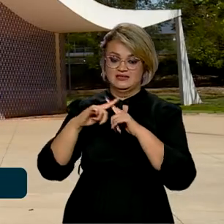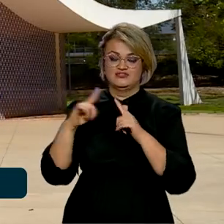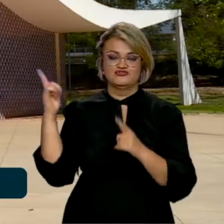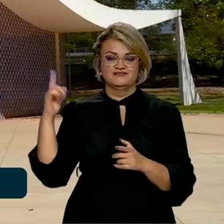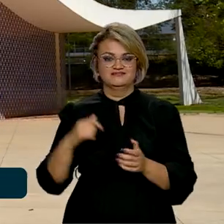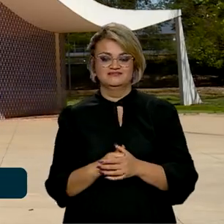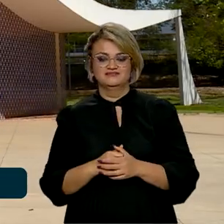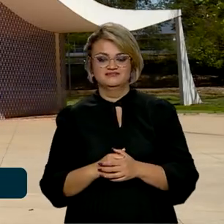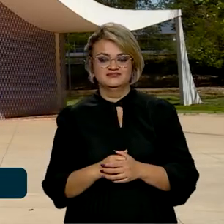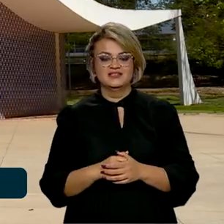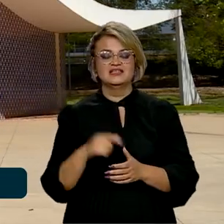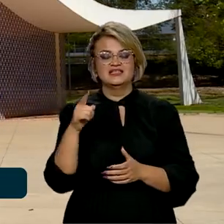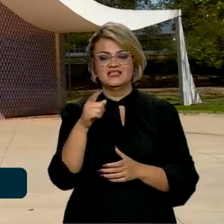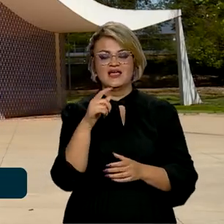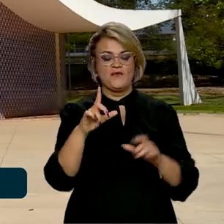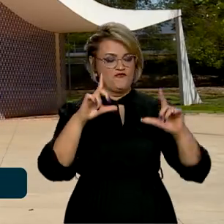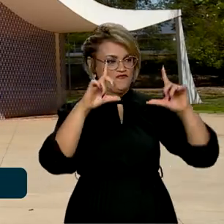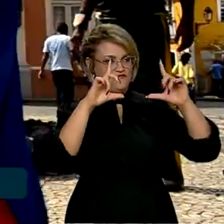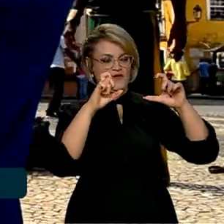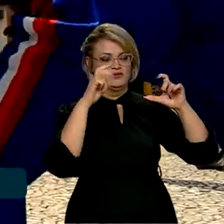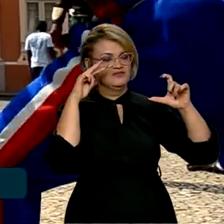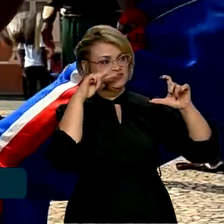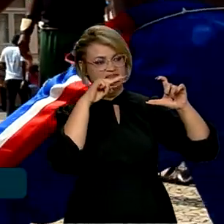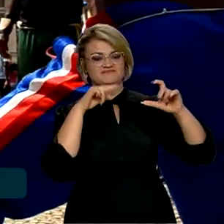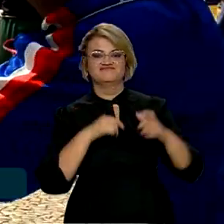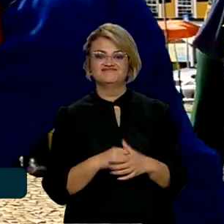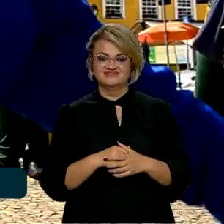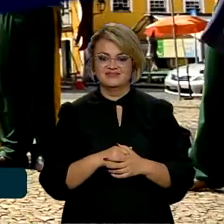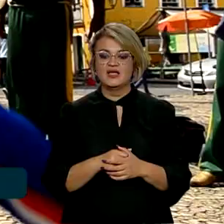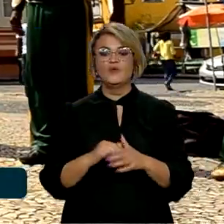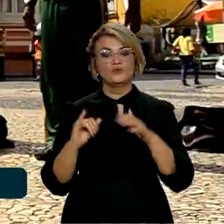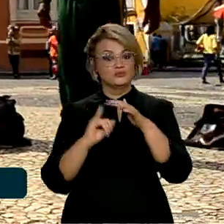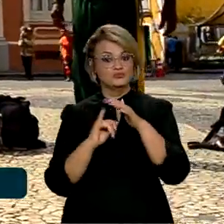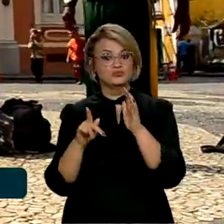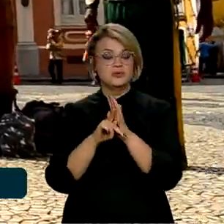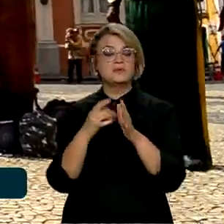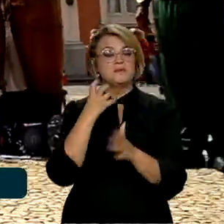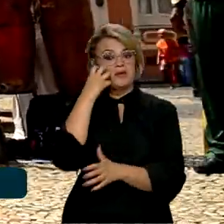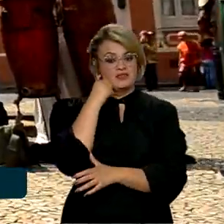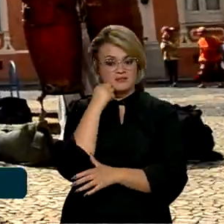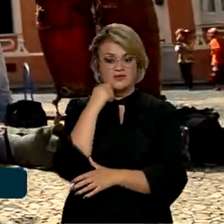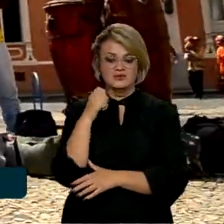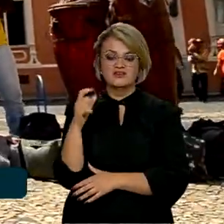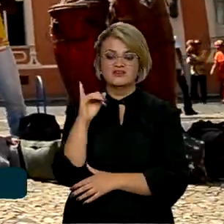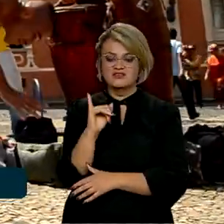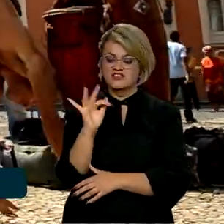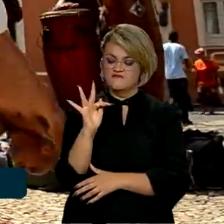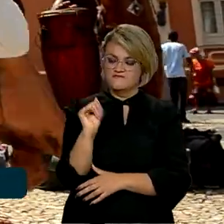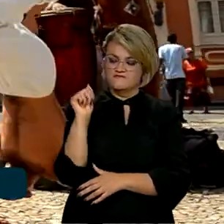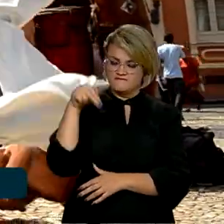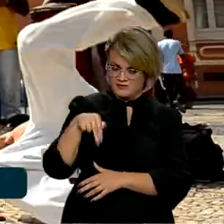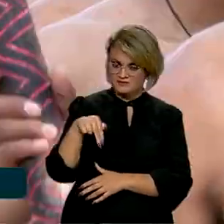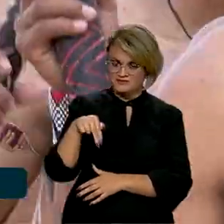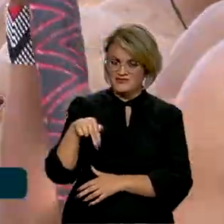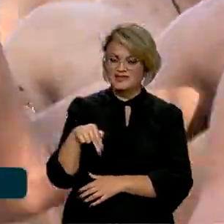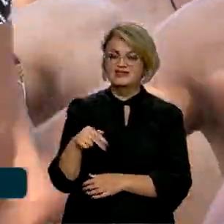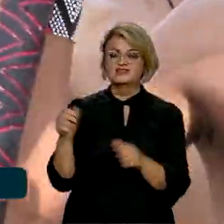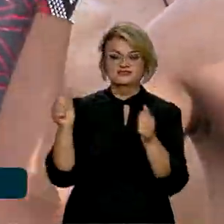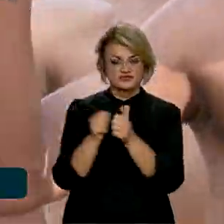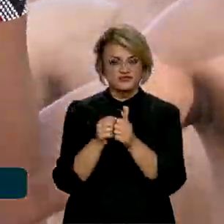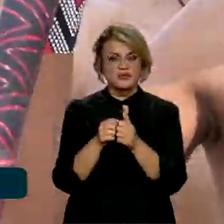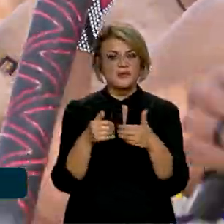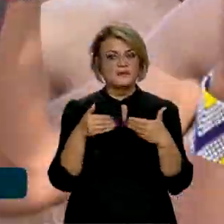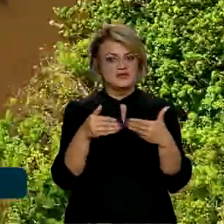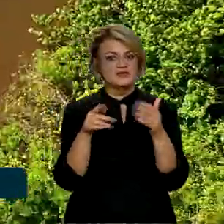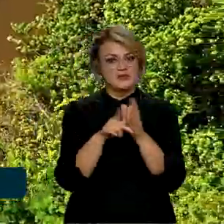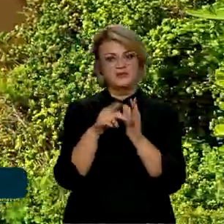Fátima, que é um cartão postal da cidade. O Instituto do Patrimônio Histórico e Artístico Nacional, IFAM, vinculado ao Ministério